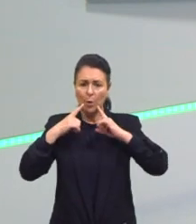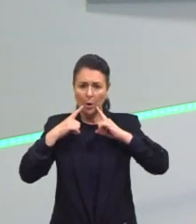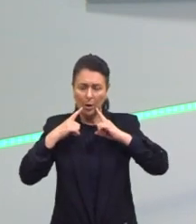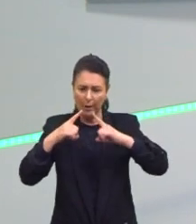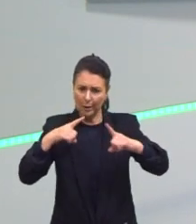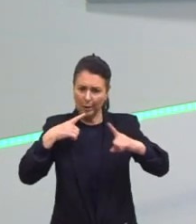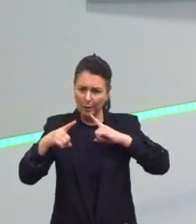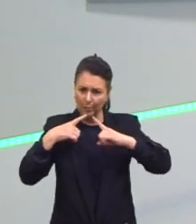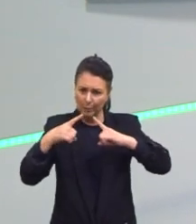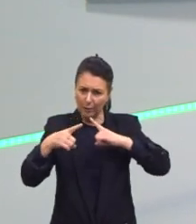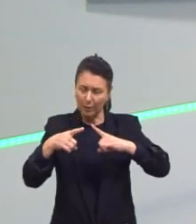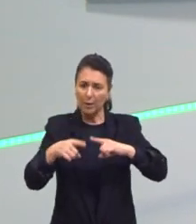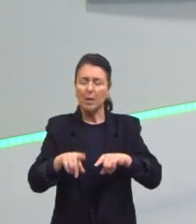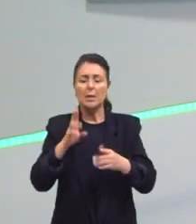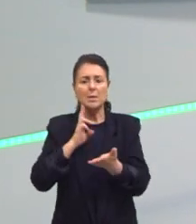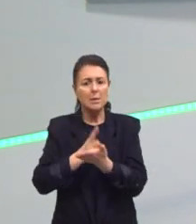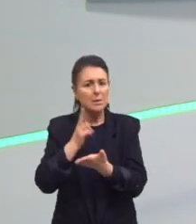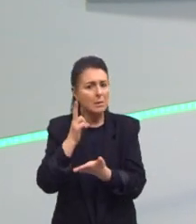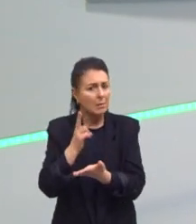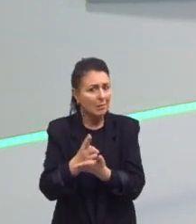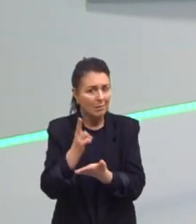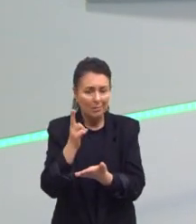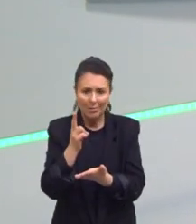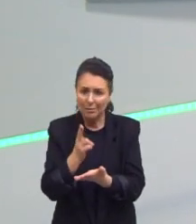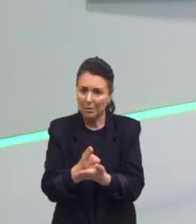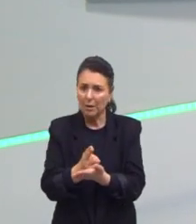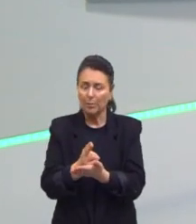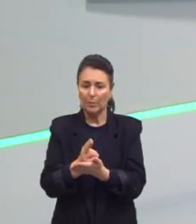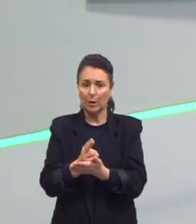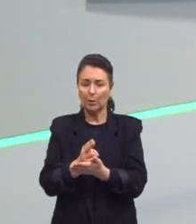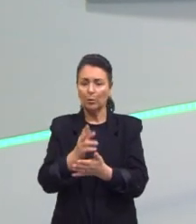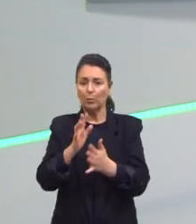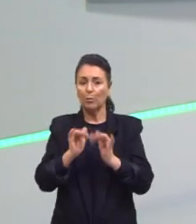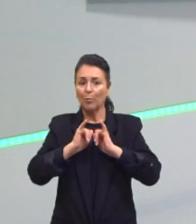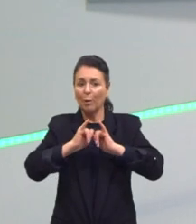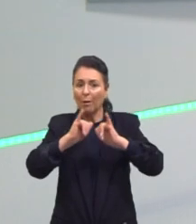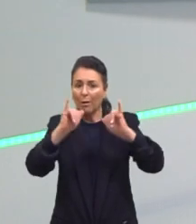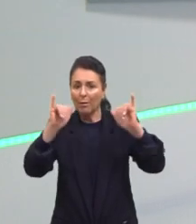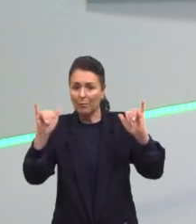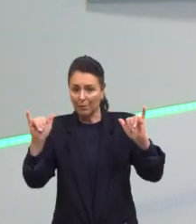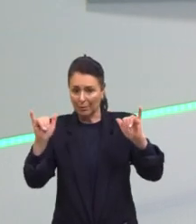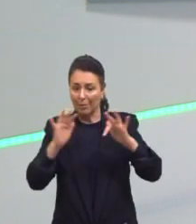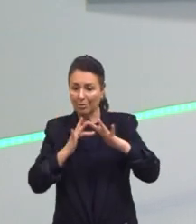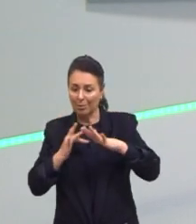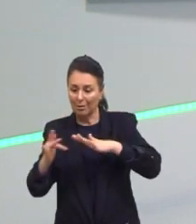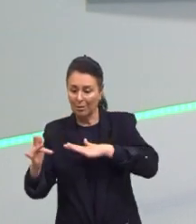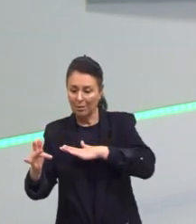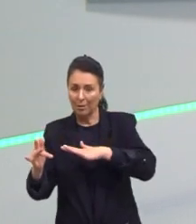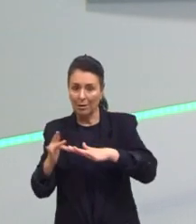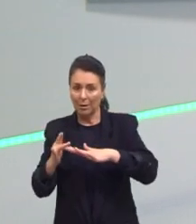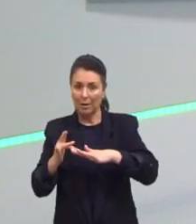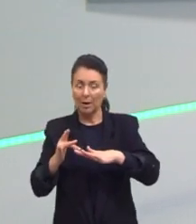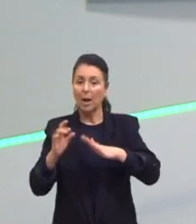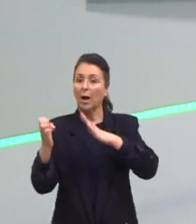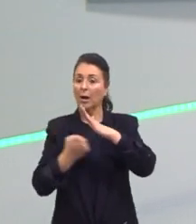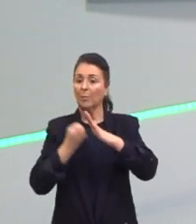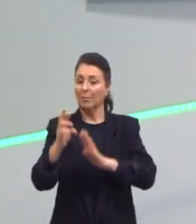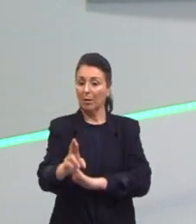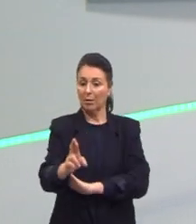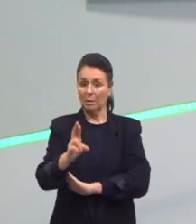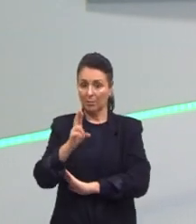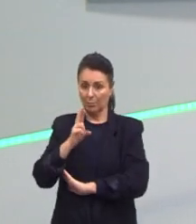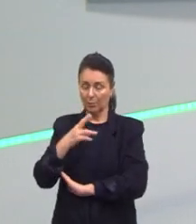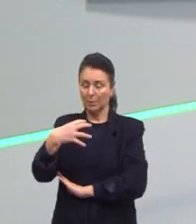sempre Quando a gente Aciona uma rede Coloca na rede O nome de uma empresa A empresa responde Dizendo